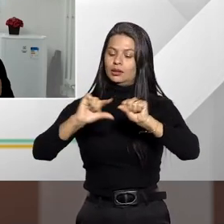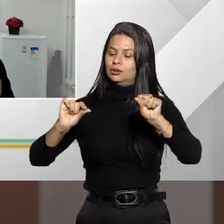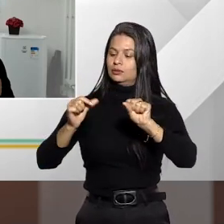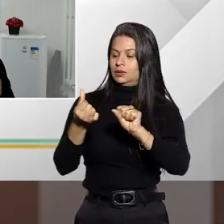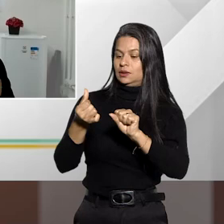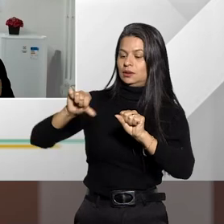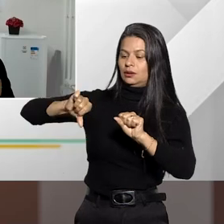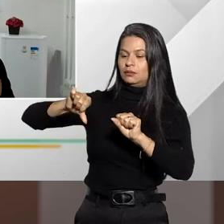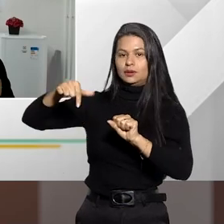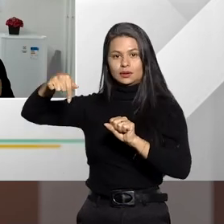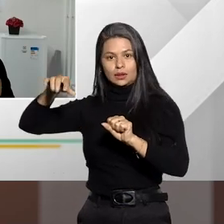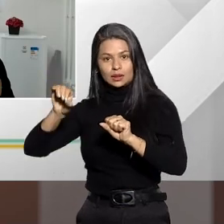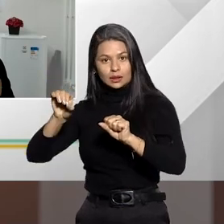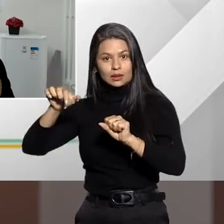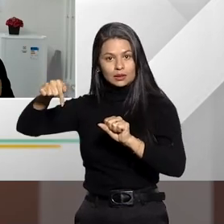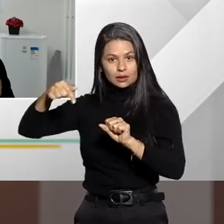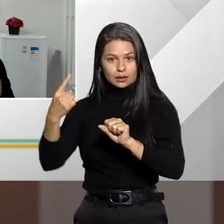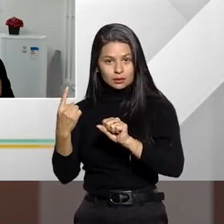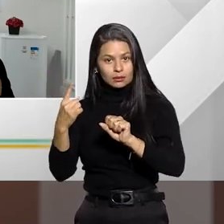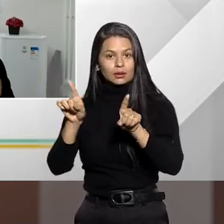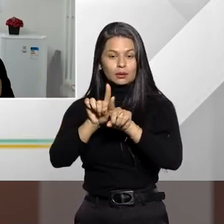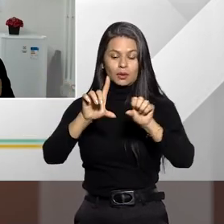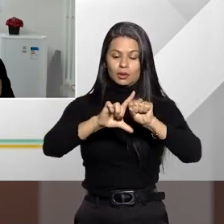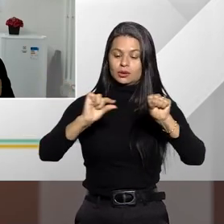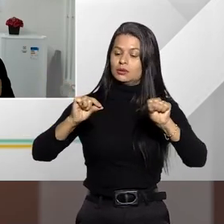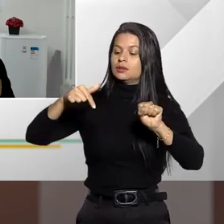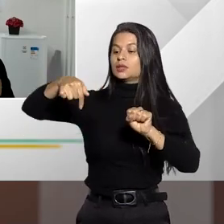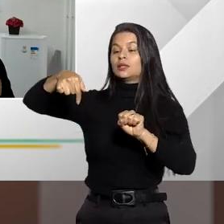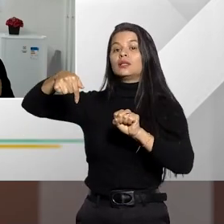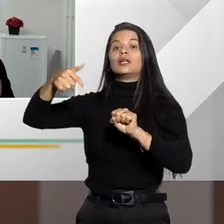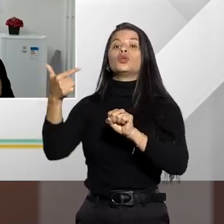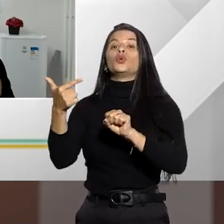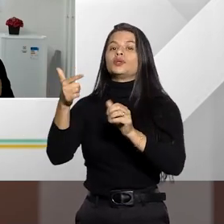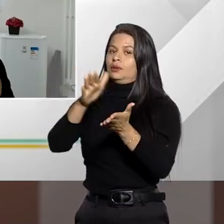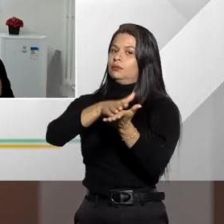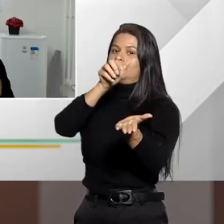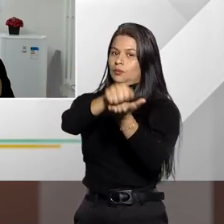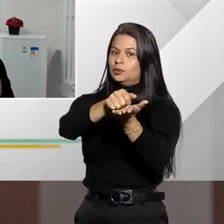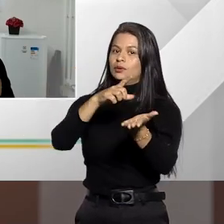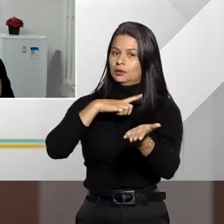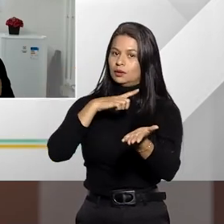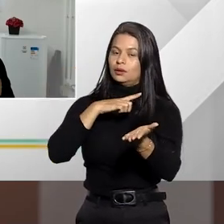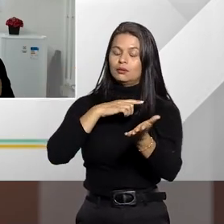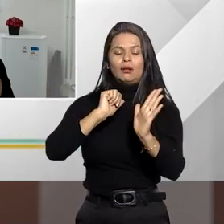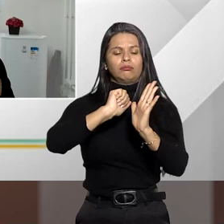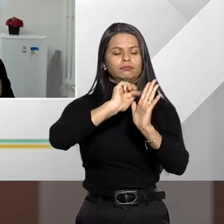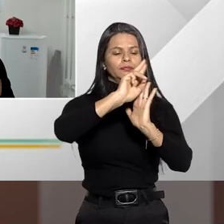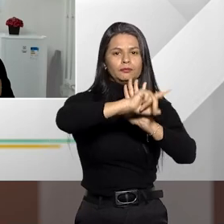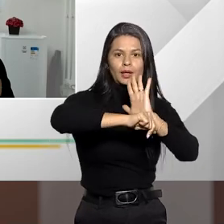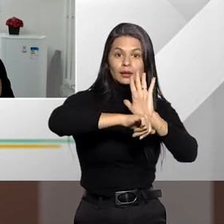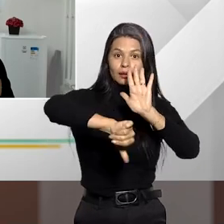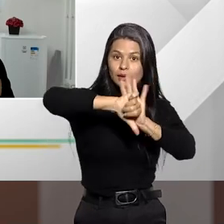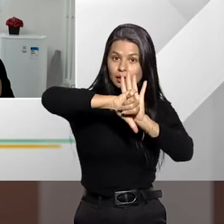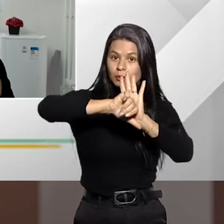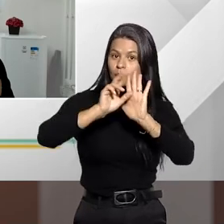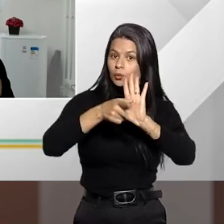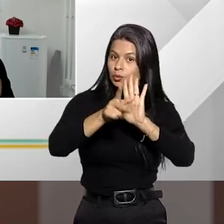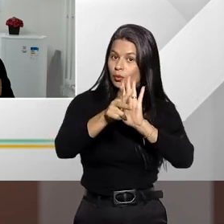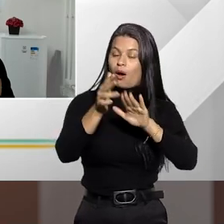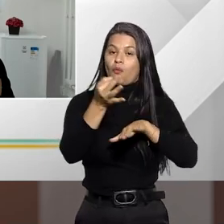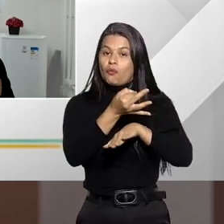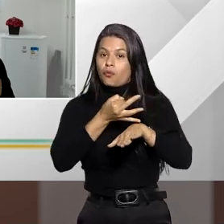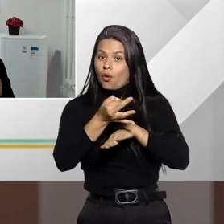70 e 71, além do artigo 72, que trata da multa. E são estes, concurso material, concurso formal e crime continuado.